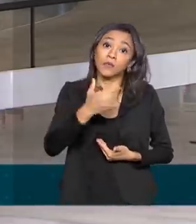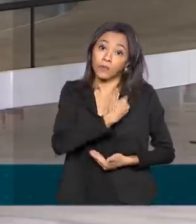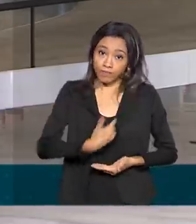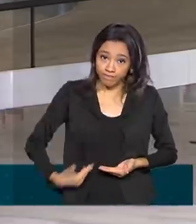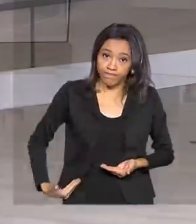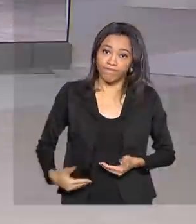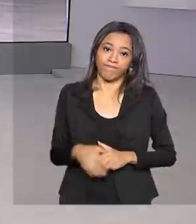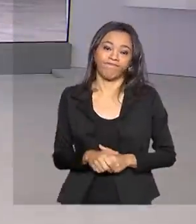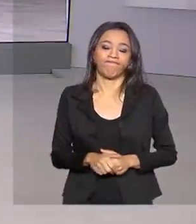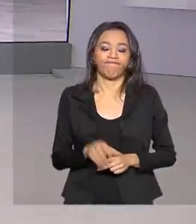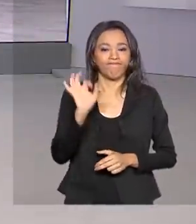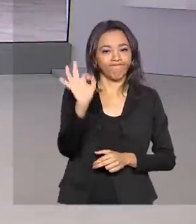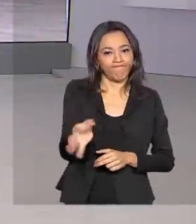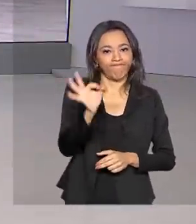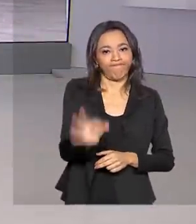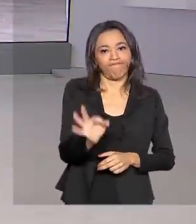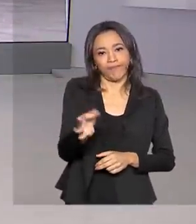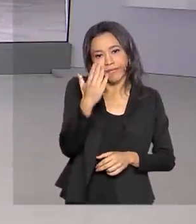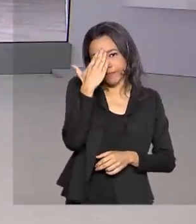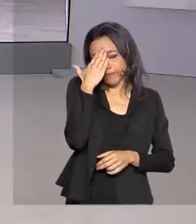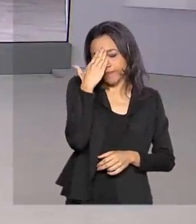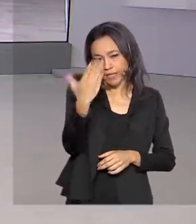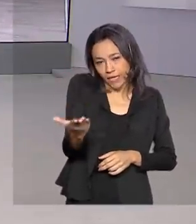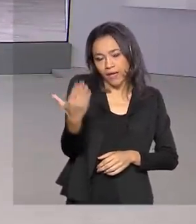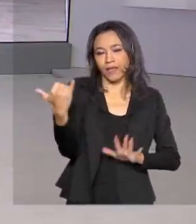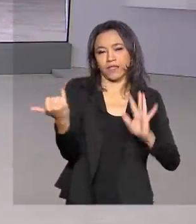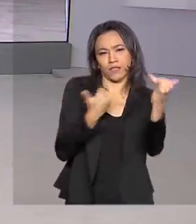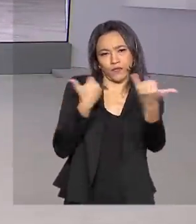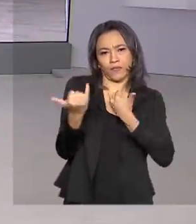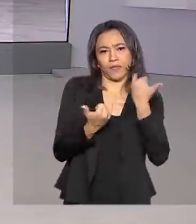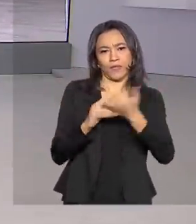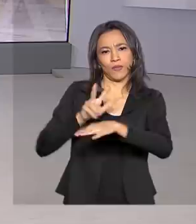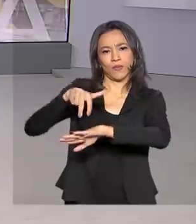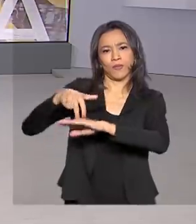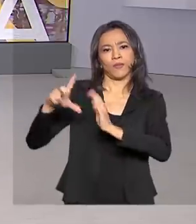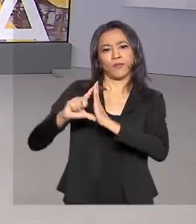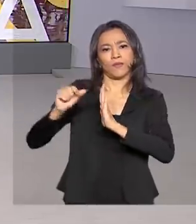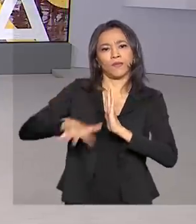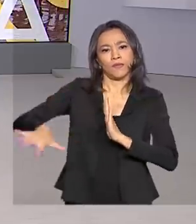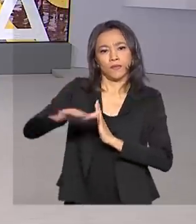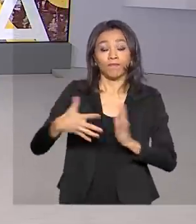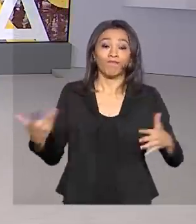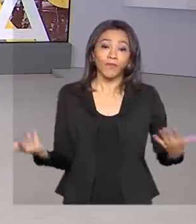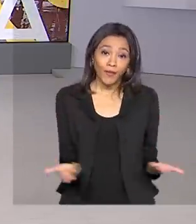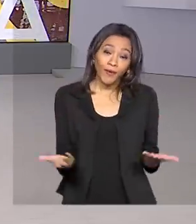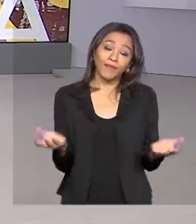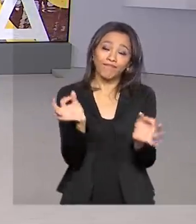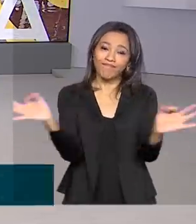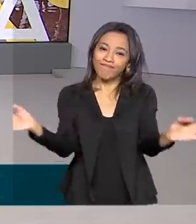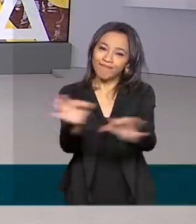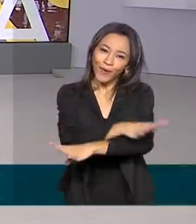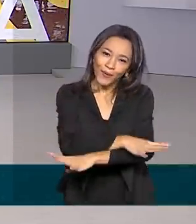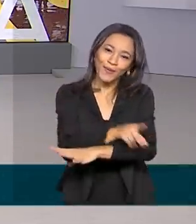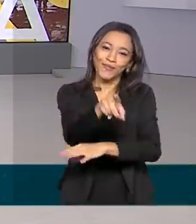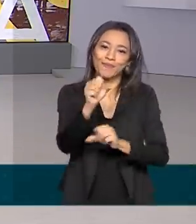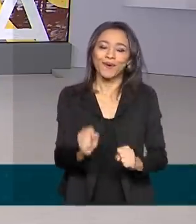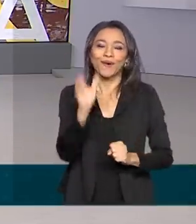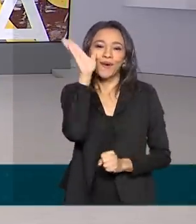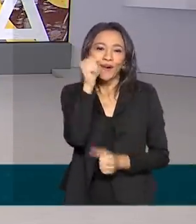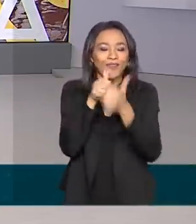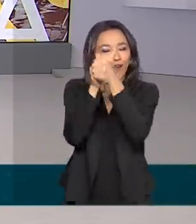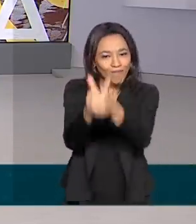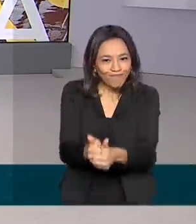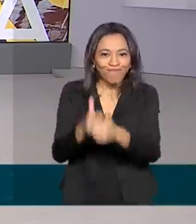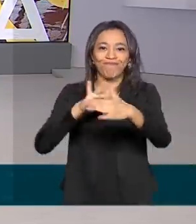Renata? Está certo, Luciana. Obrigada pelas suas informações direto do Palácio do Planalto. E o Brasil em Dia fica por aqui. Você pode nos acompanhar